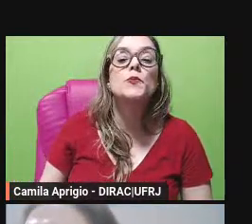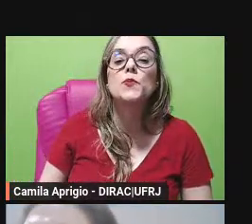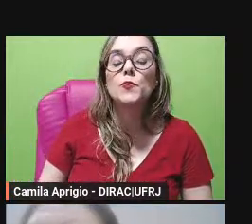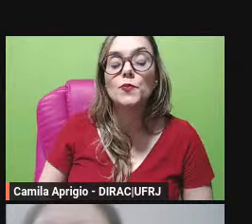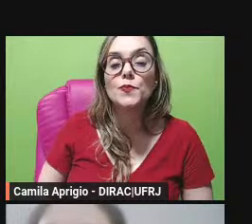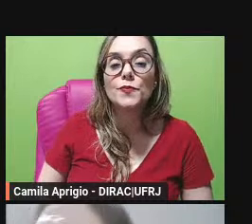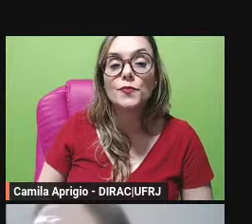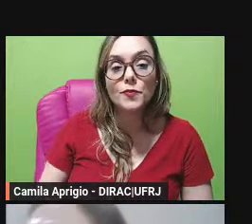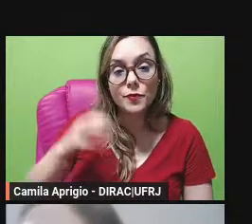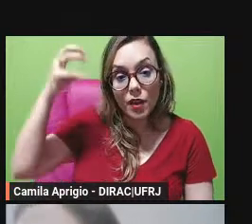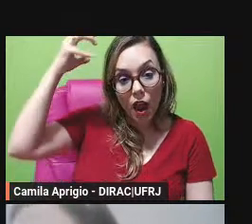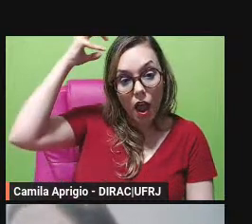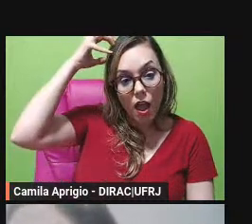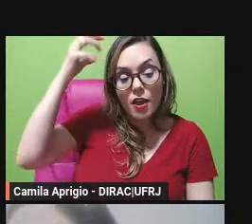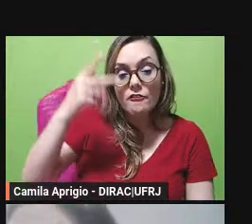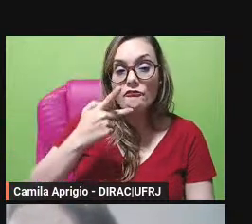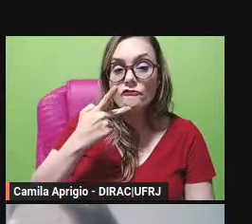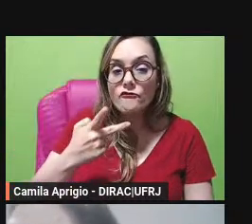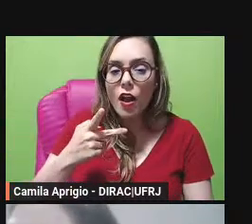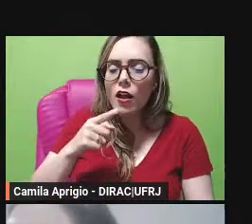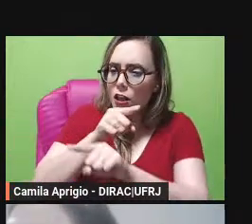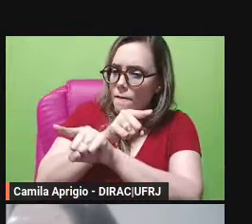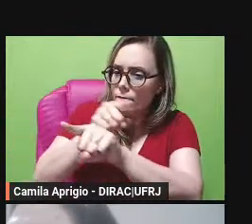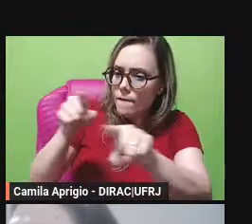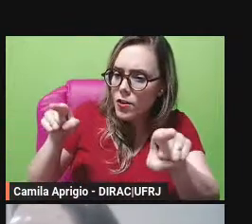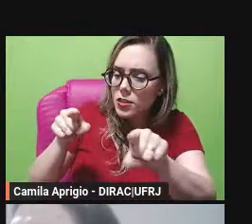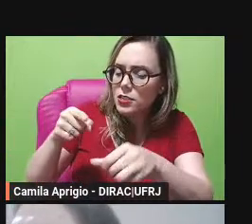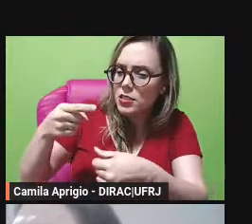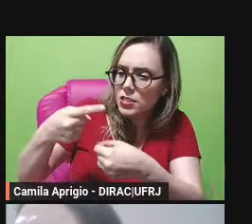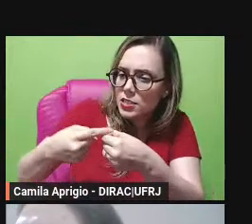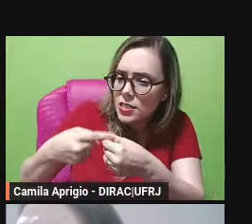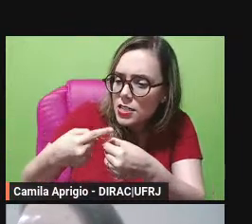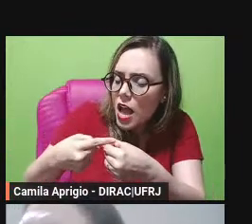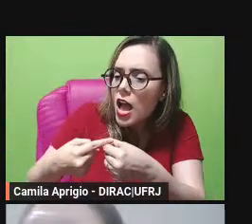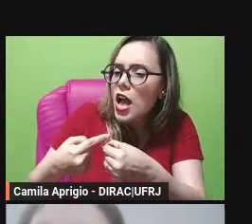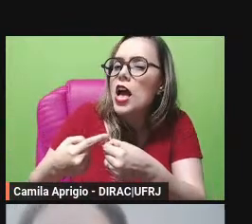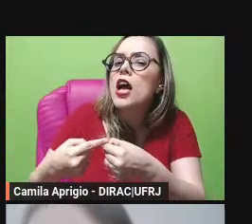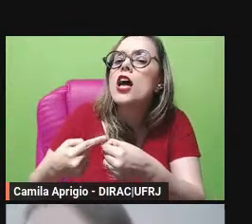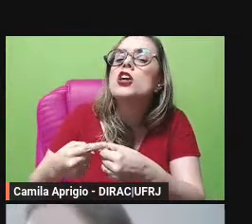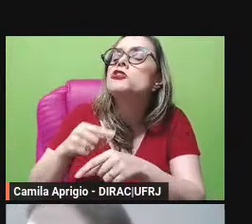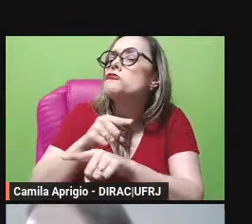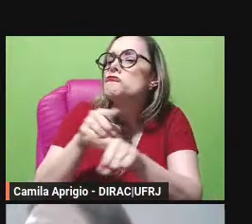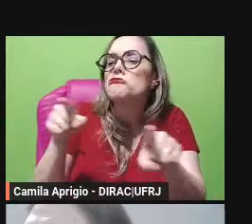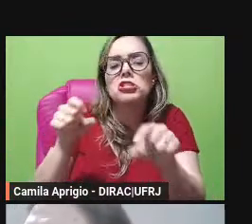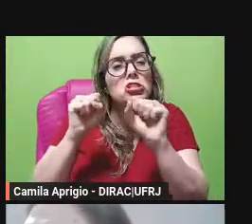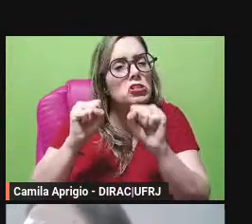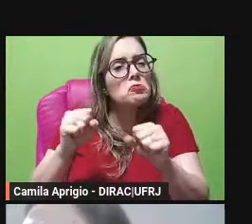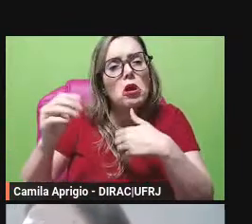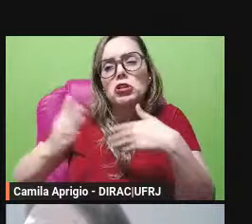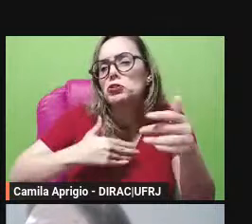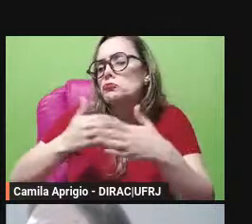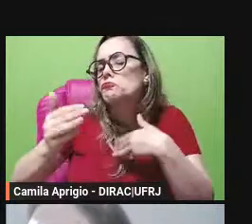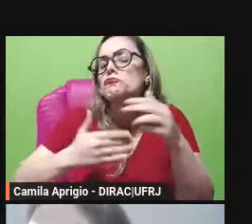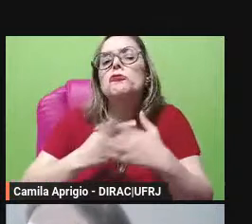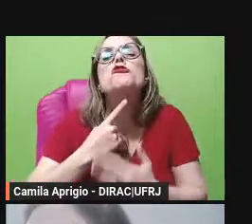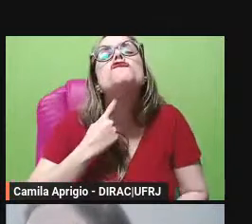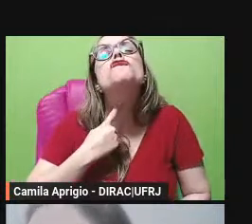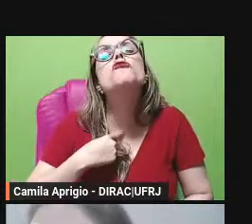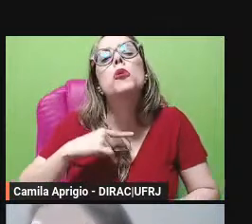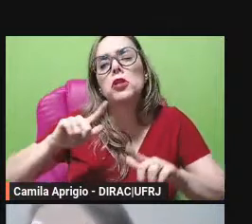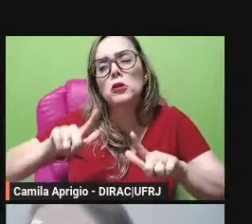Atenienses procedam como achar impreferível entreguem os